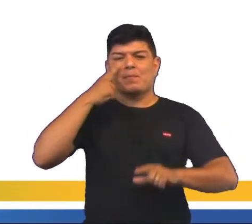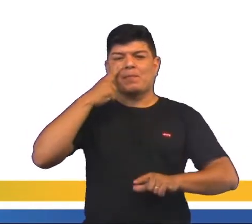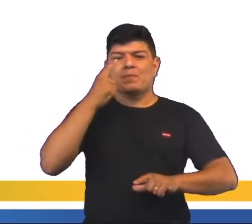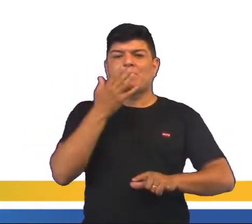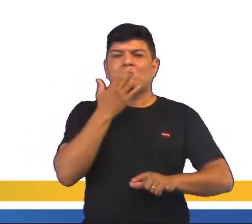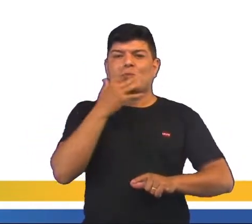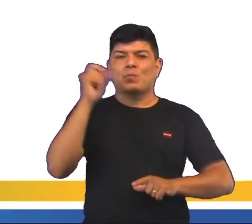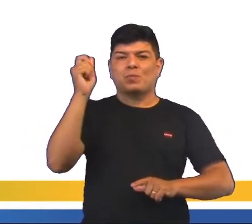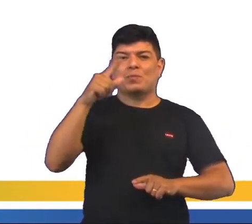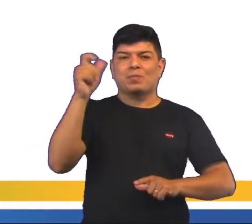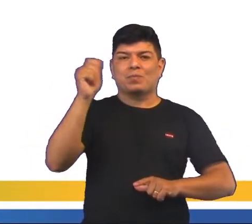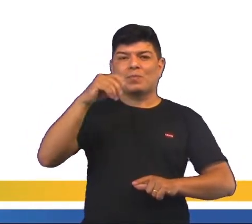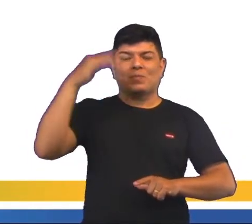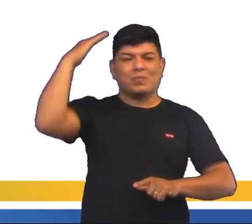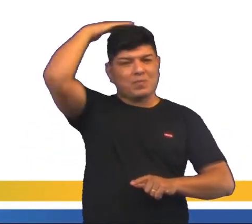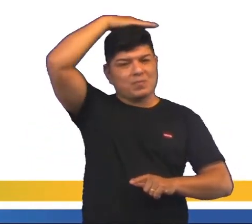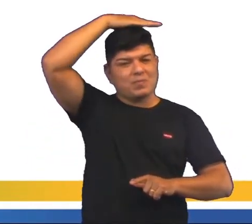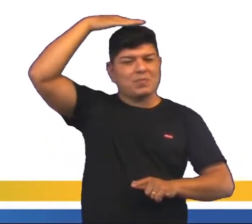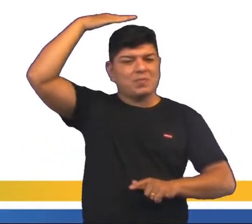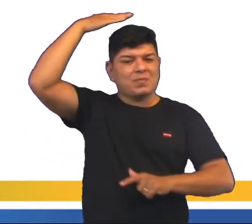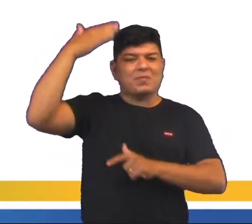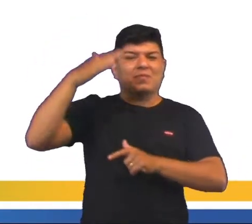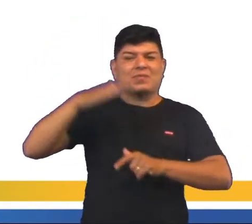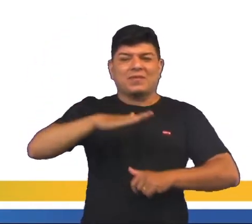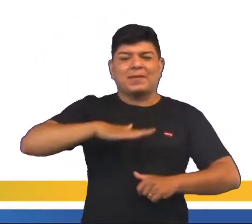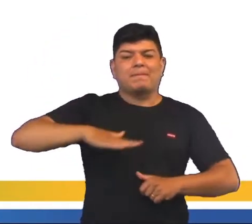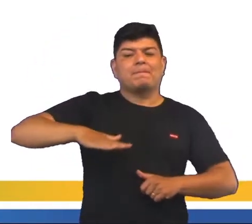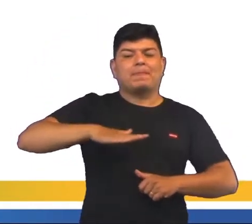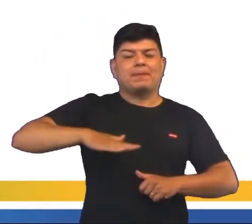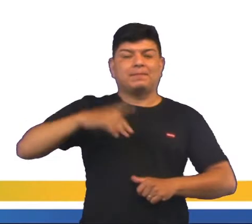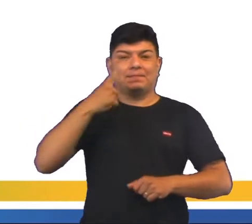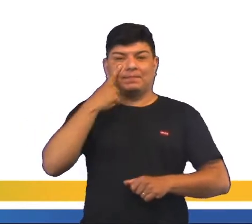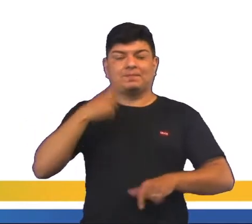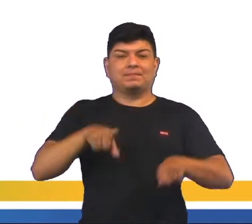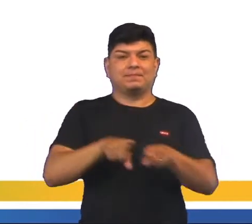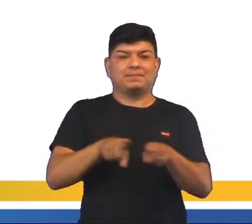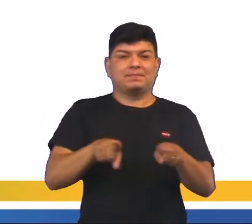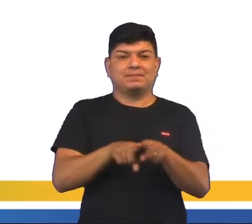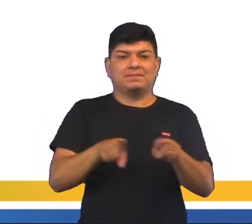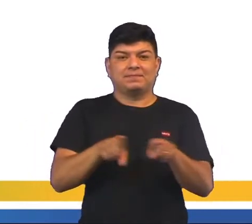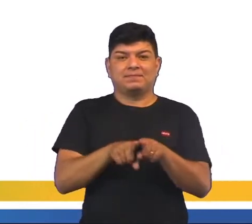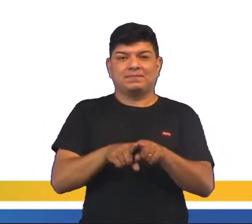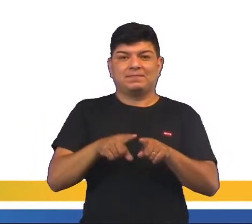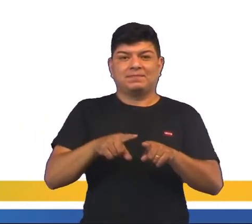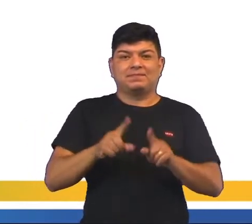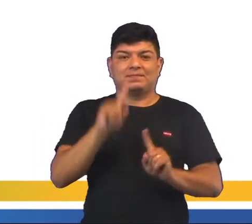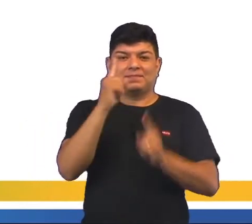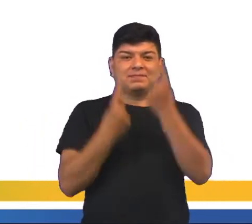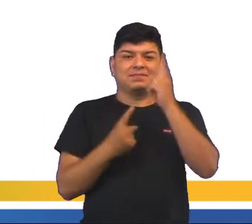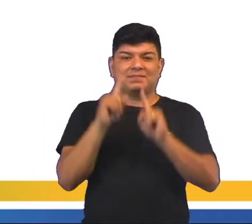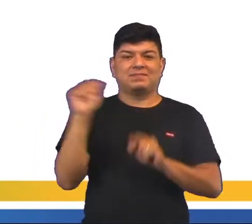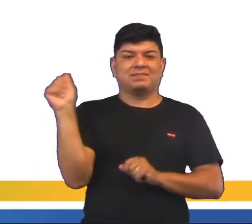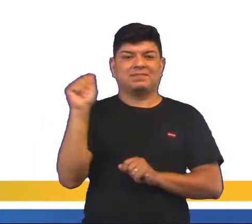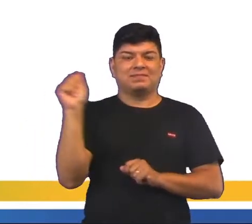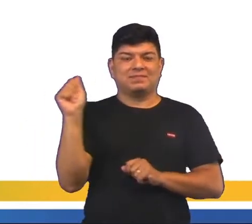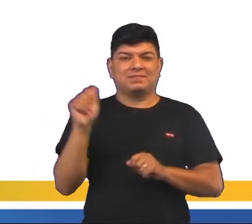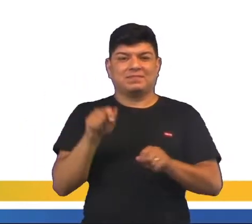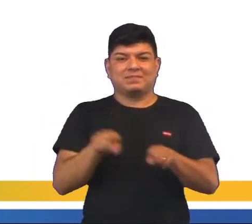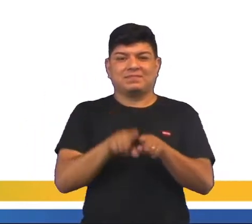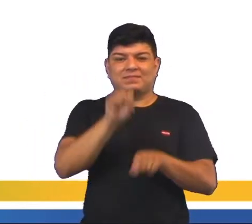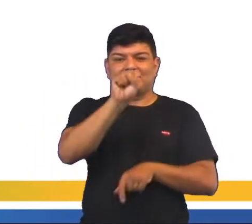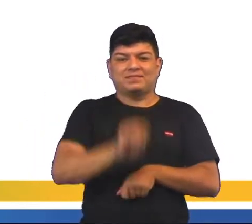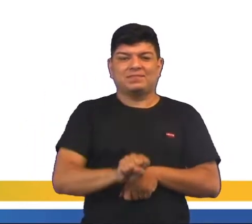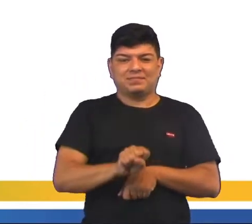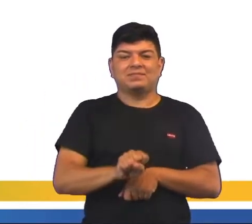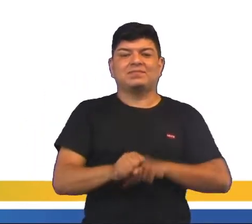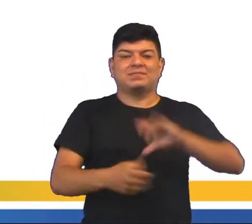de azul o México e bem aqui na parte baixa você tem então tanto o Chile como a Argentina na parte sul